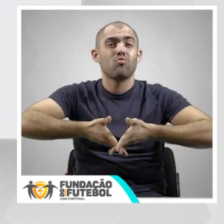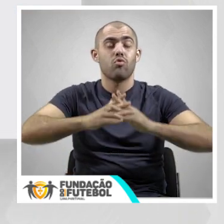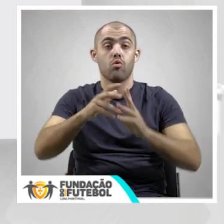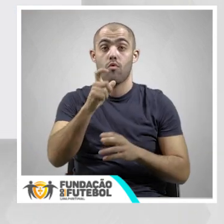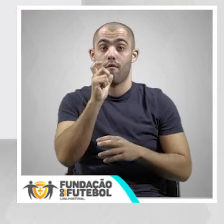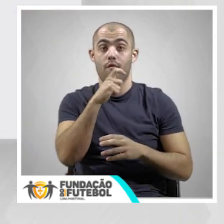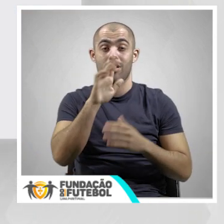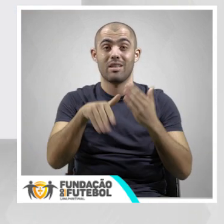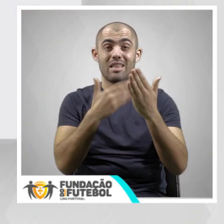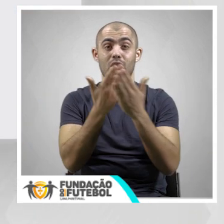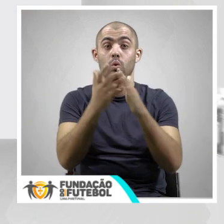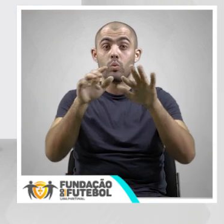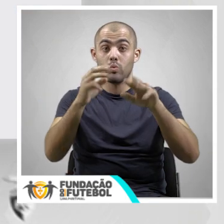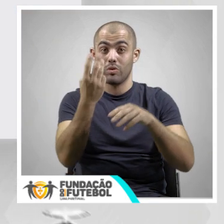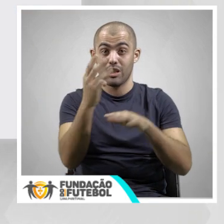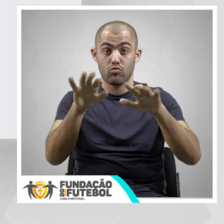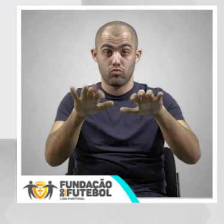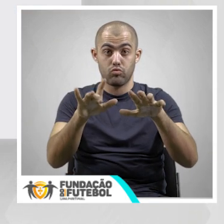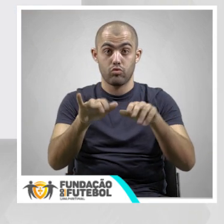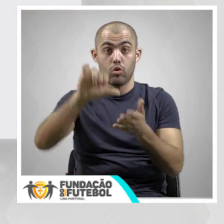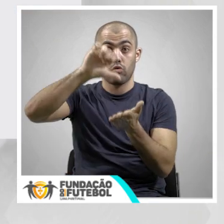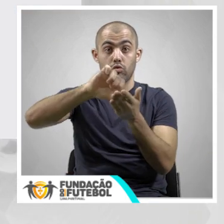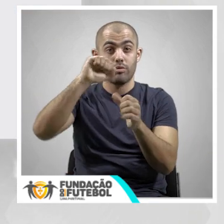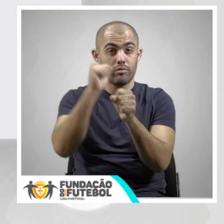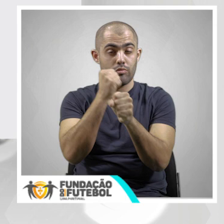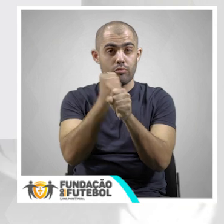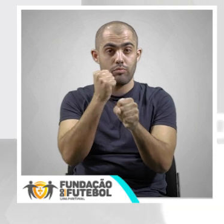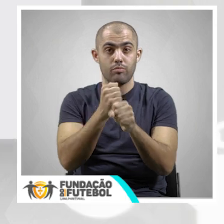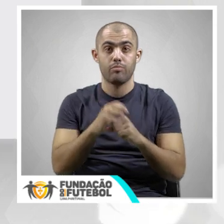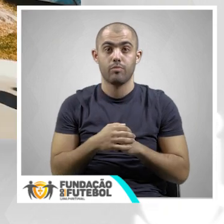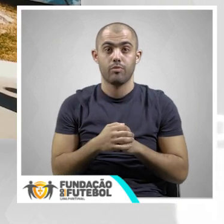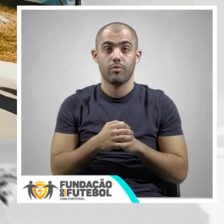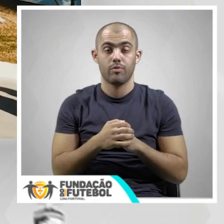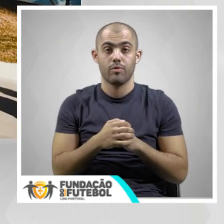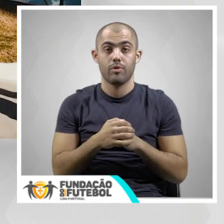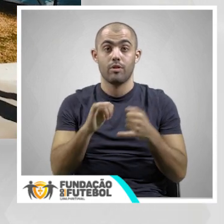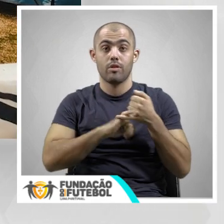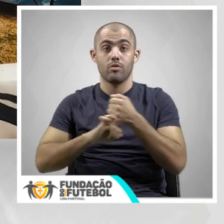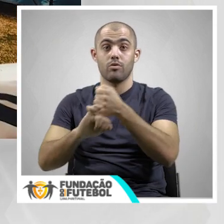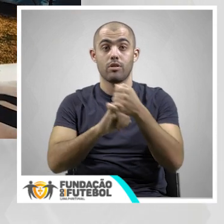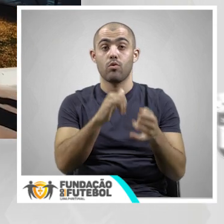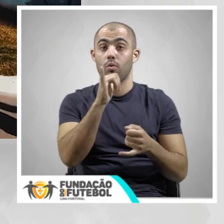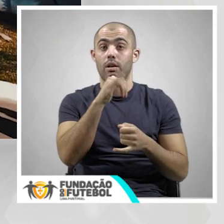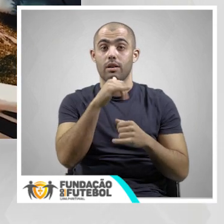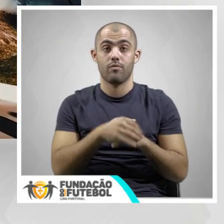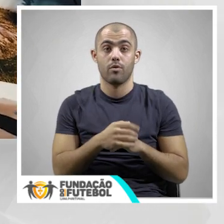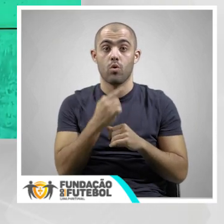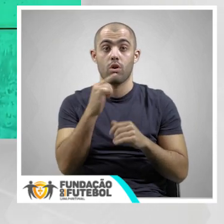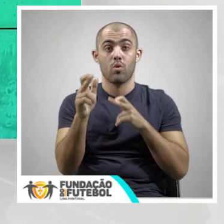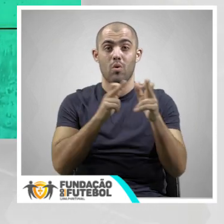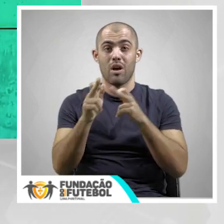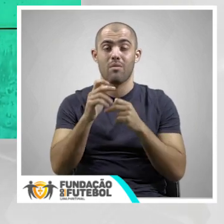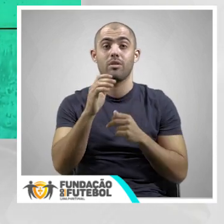Staff e Estrutura do Farense ofereceram três computadores ao Centro de Atividades Ocupacionais da Associação Algarvia.